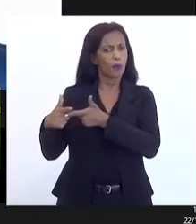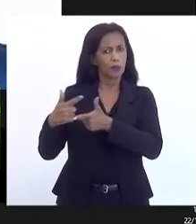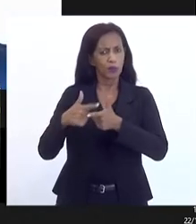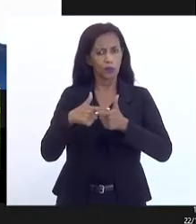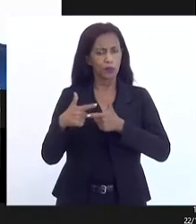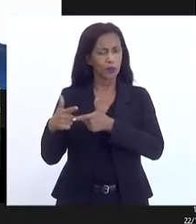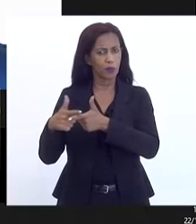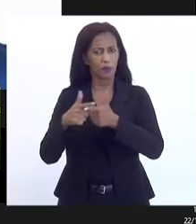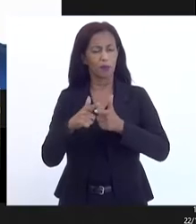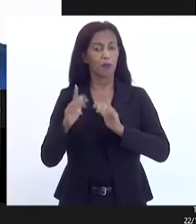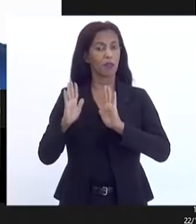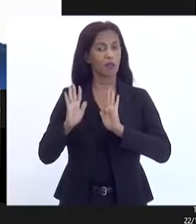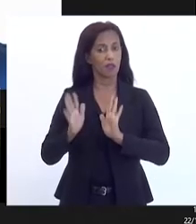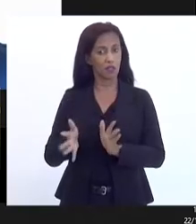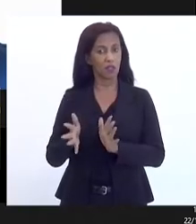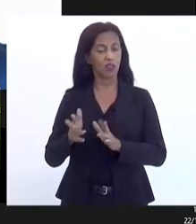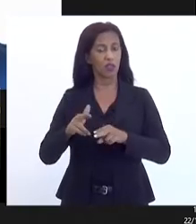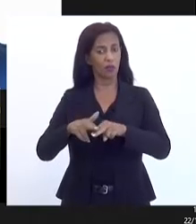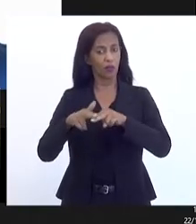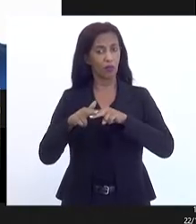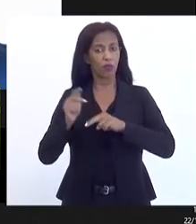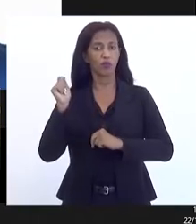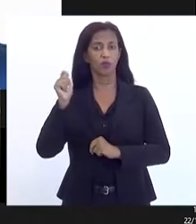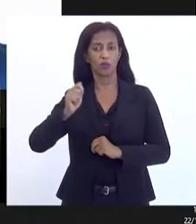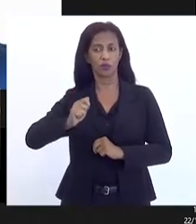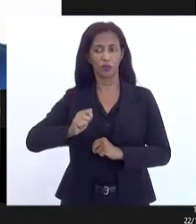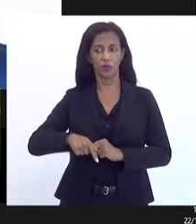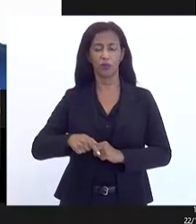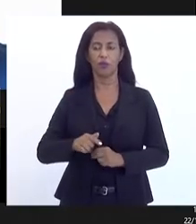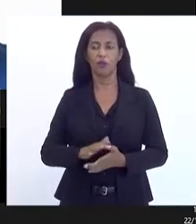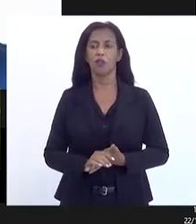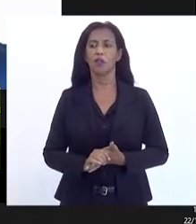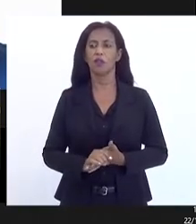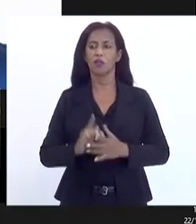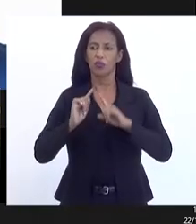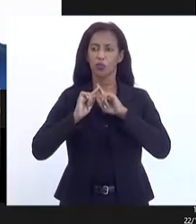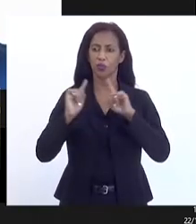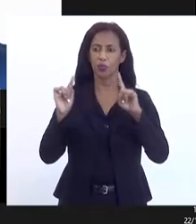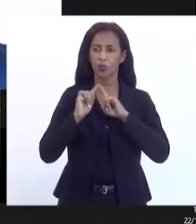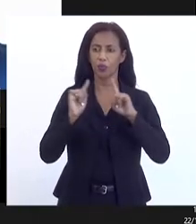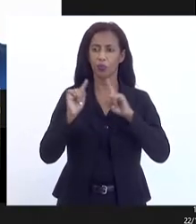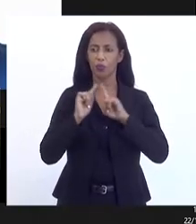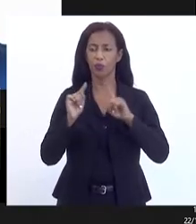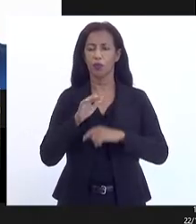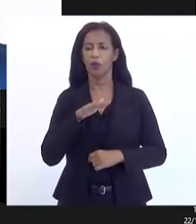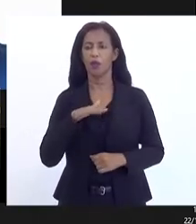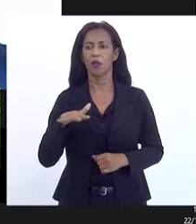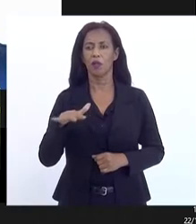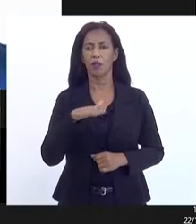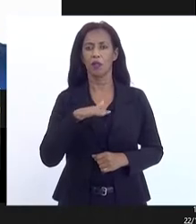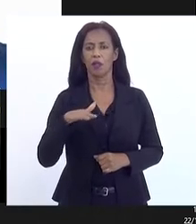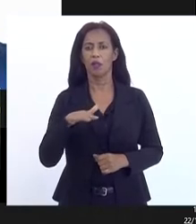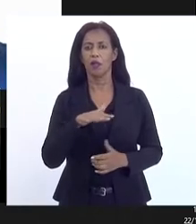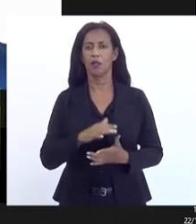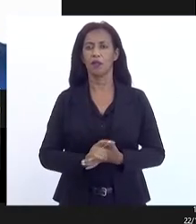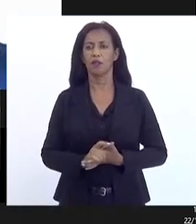que já foi motivo aqui de contestação a rede Bahia